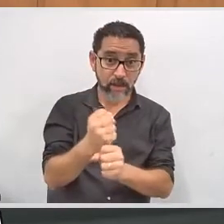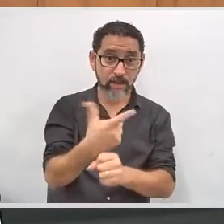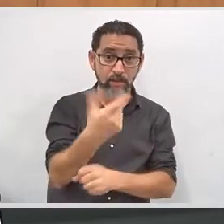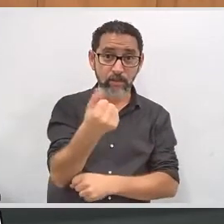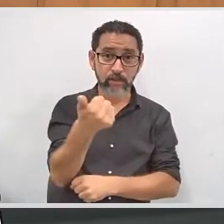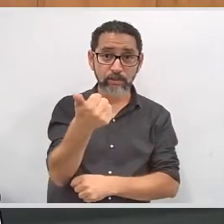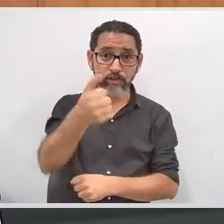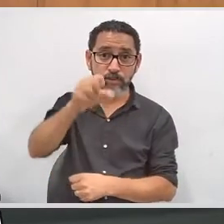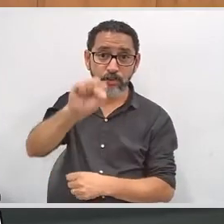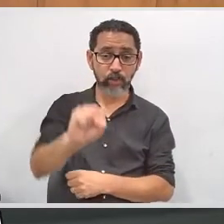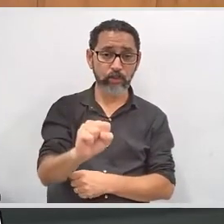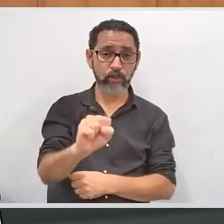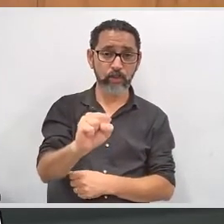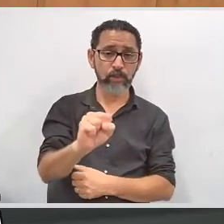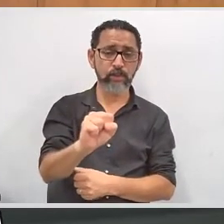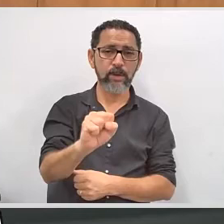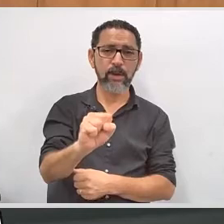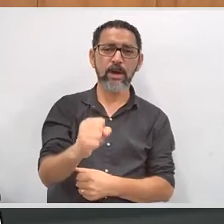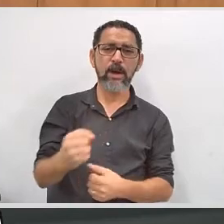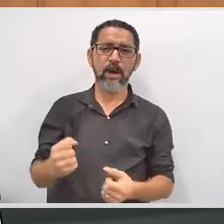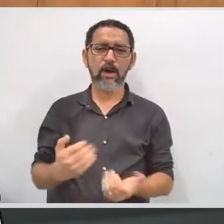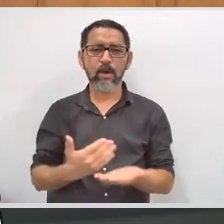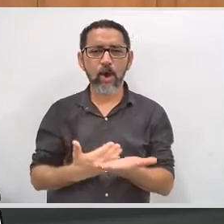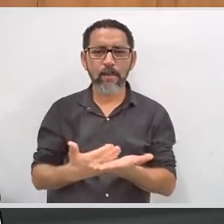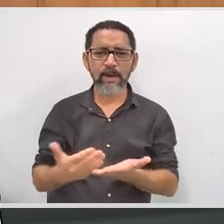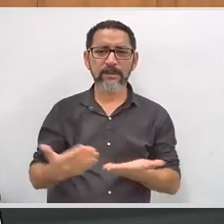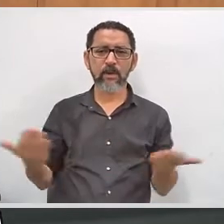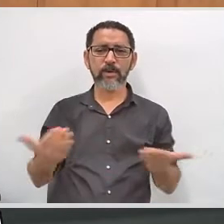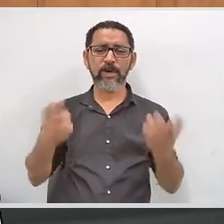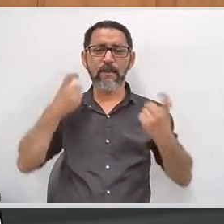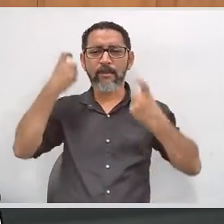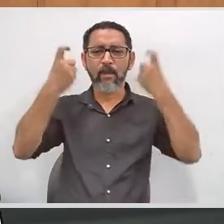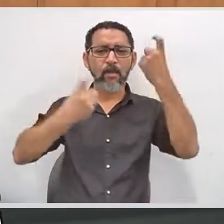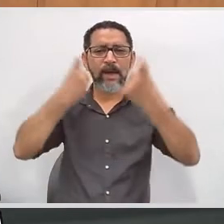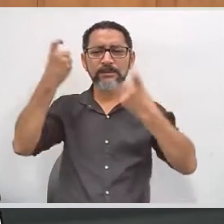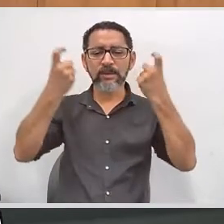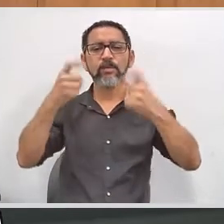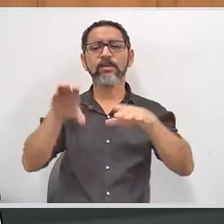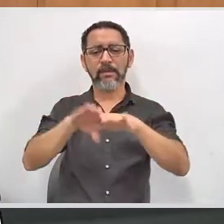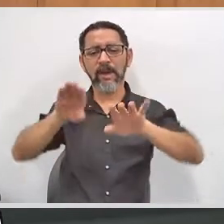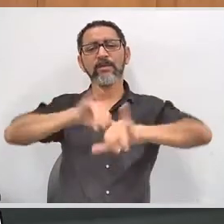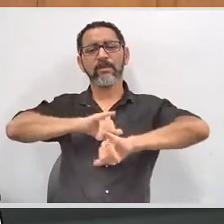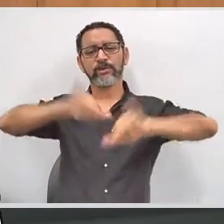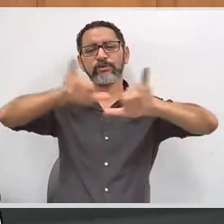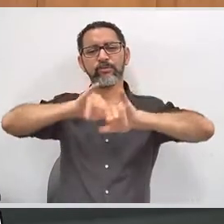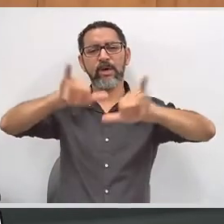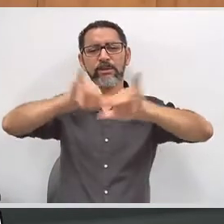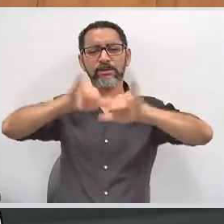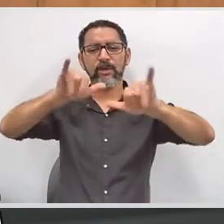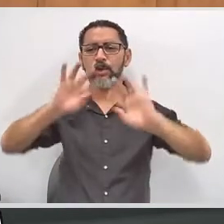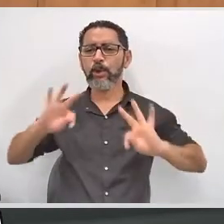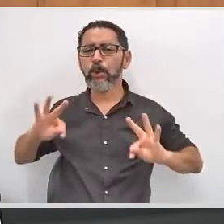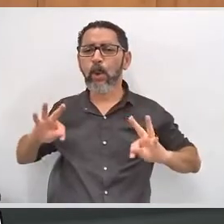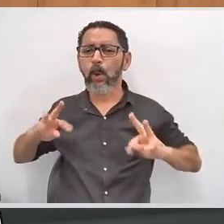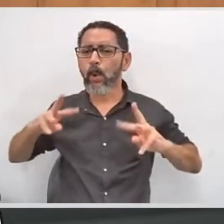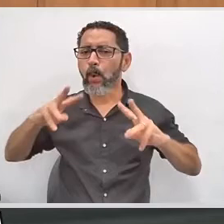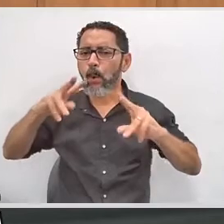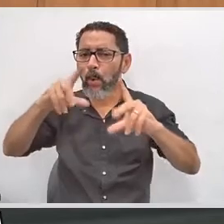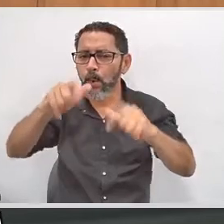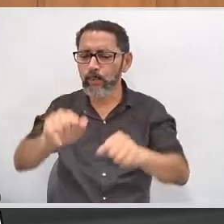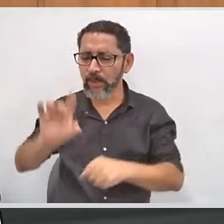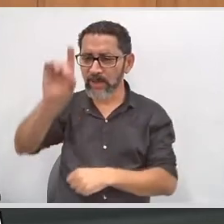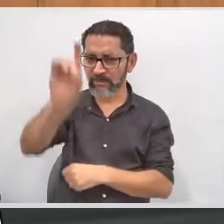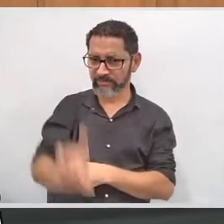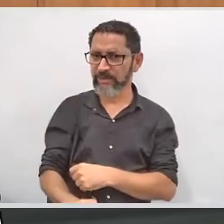através, inclusive, dessa audiência pública aqui, a comissão já está se preocupando com essa divulgação também, para que todos regularizem